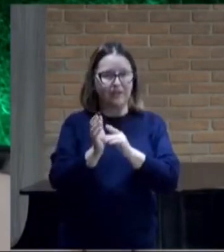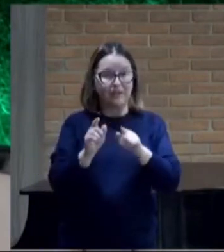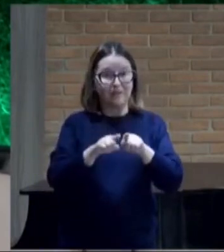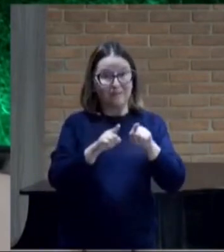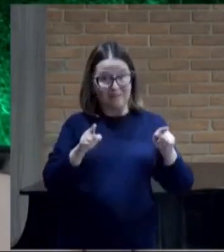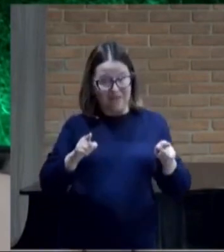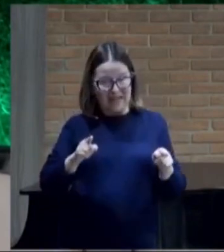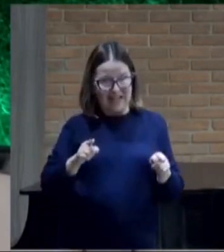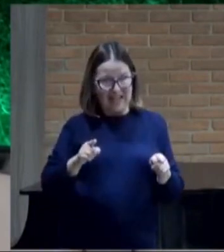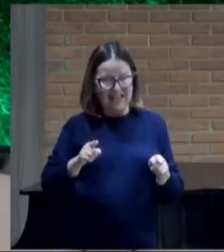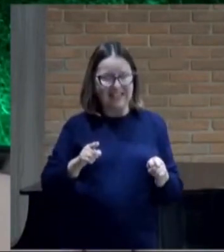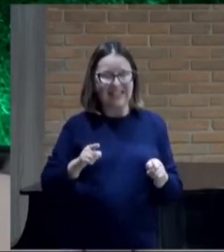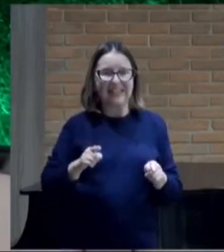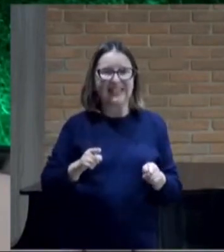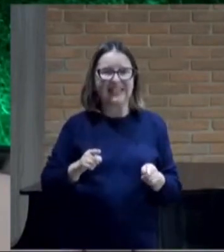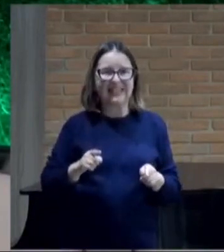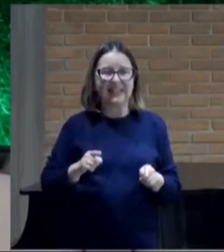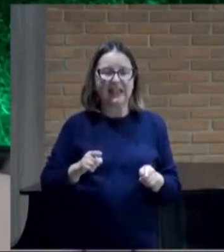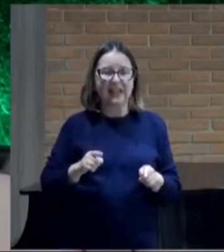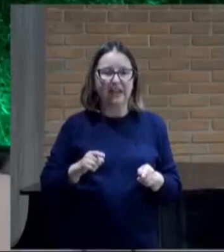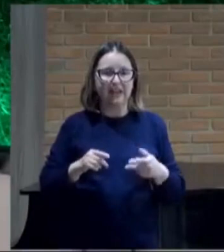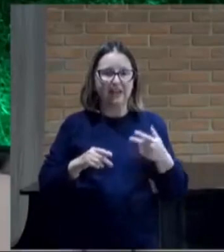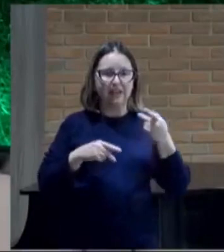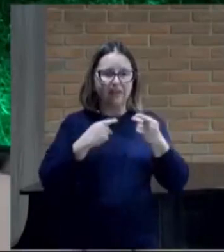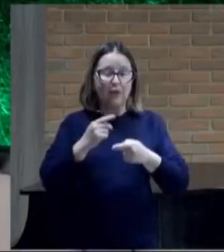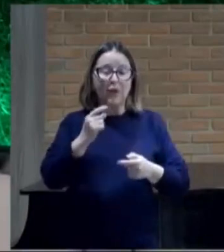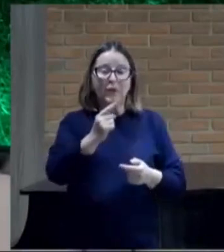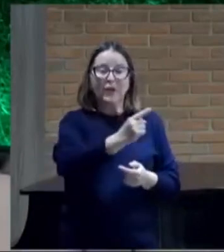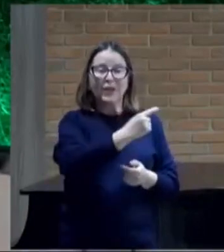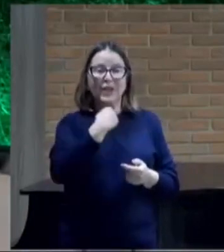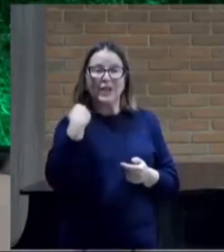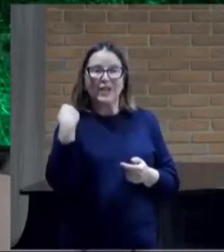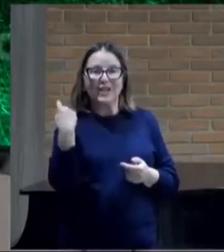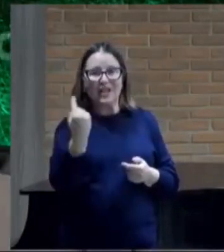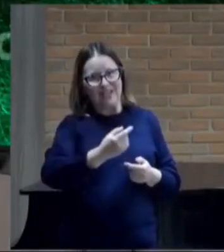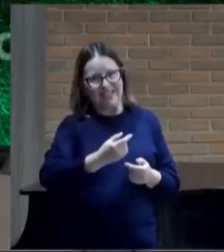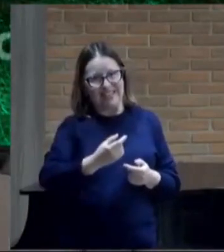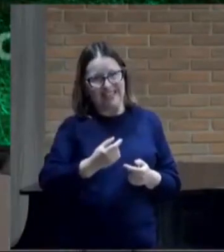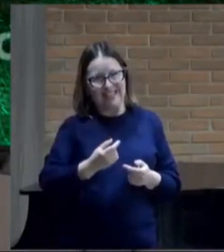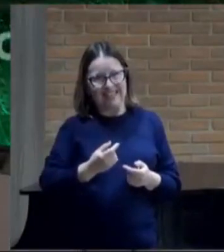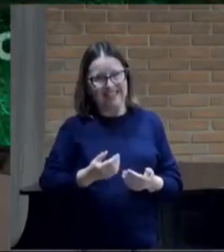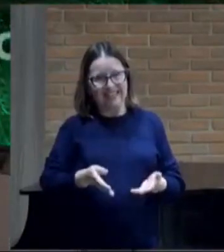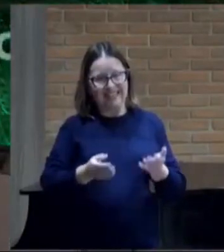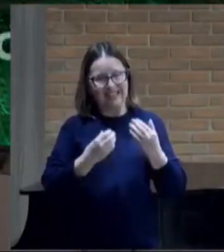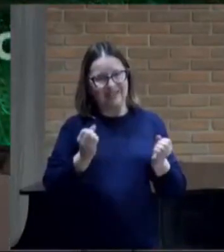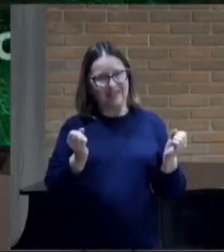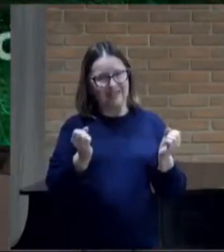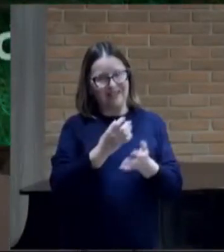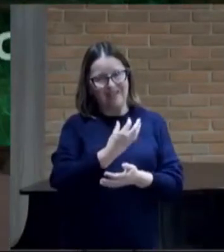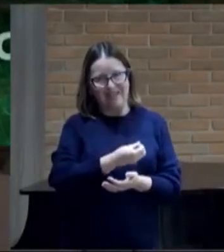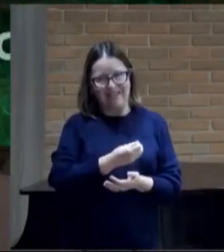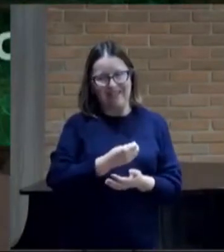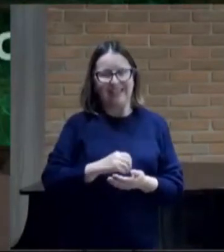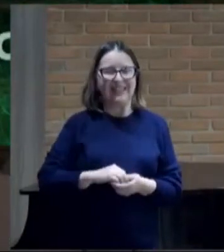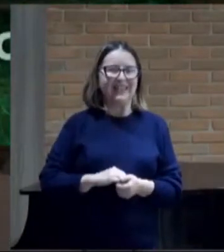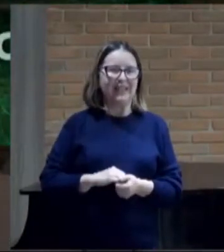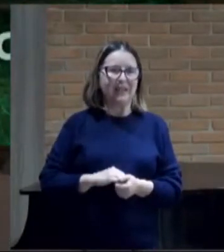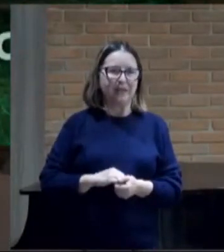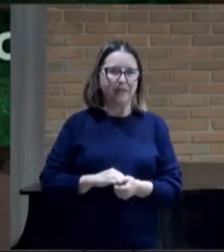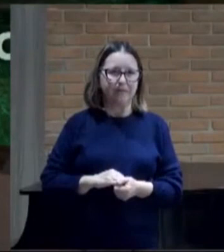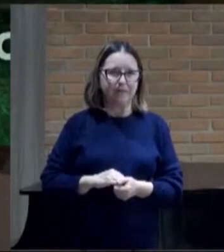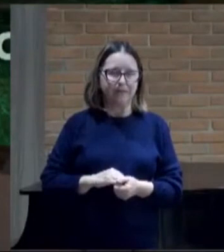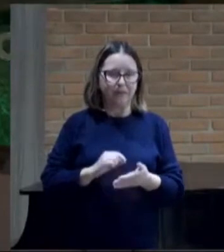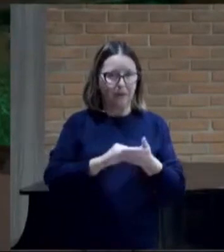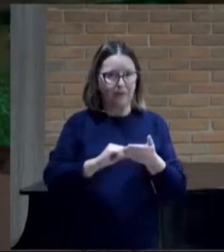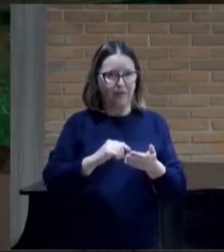Nos regenerou Ele não disse Vós Mas nos Se você for para frente Um pouquinho Quer ver o verso